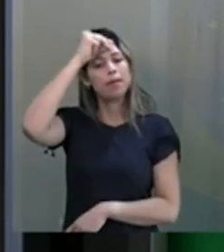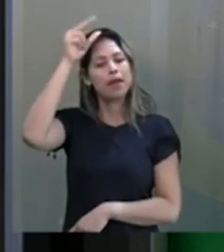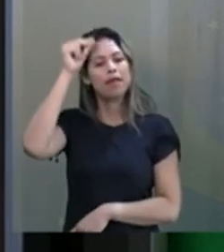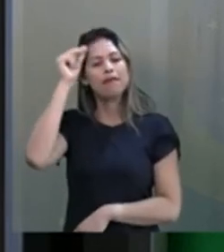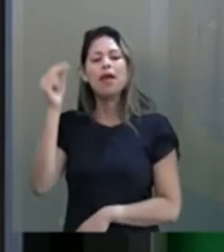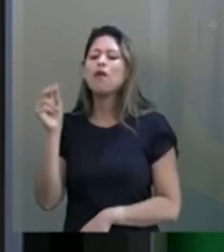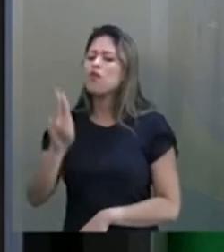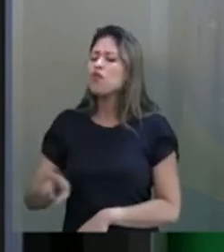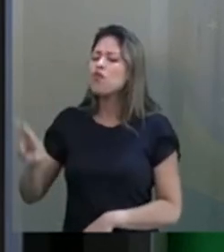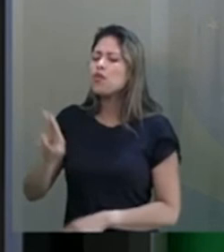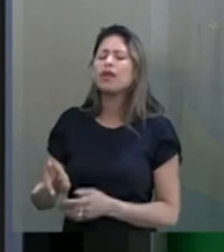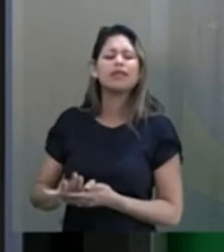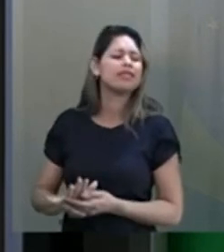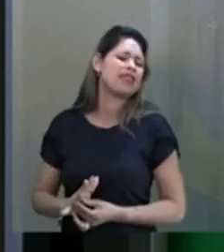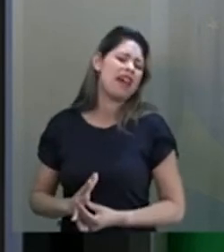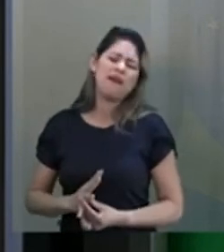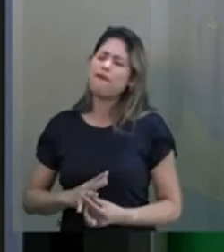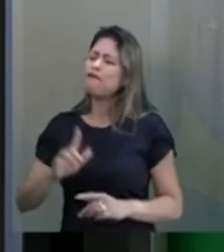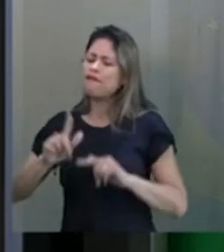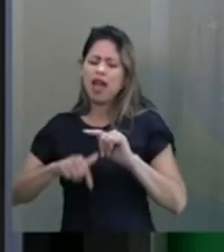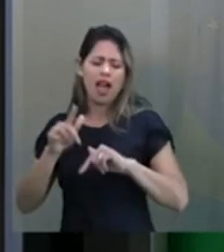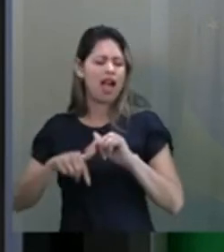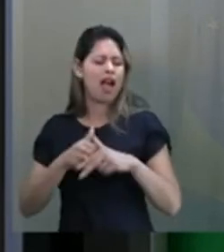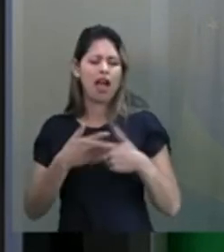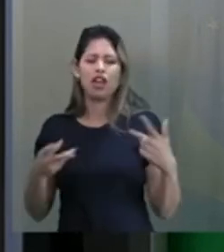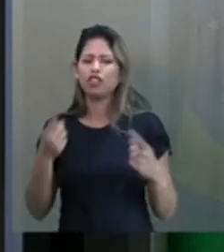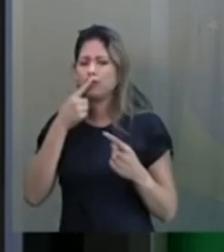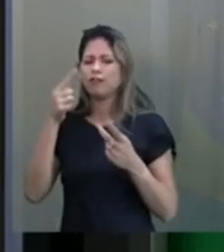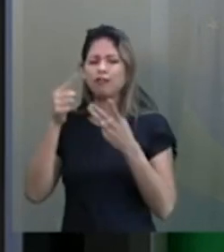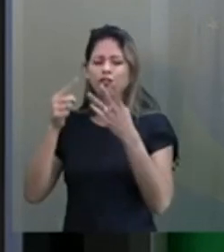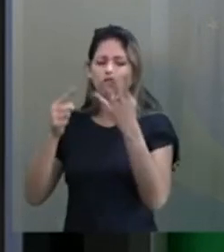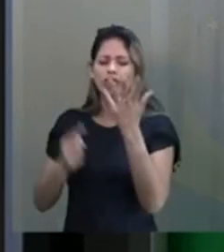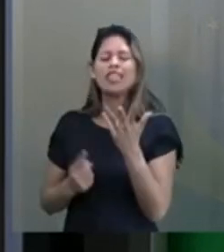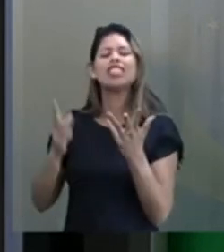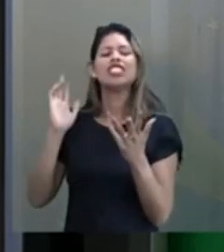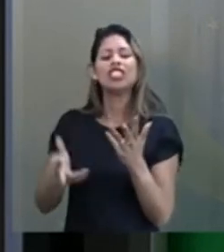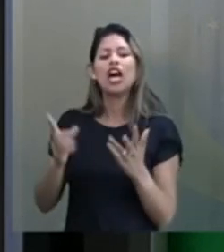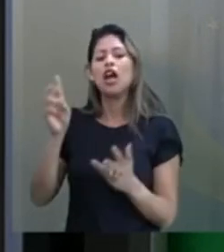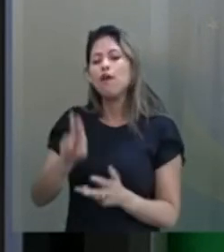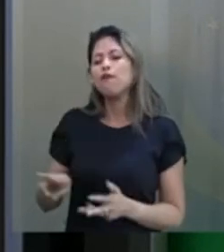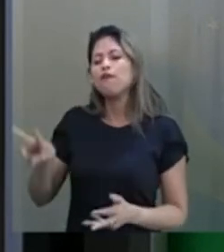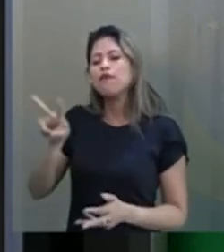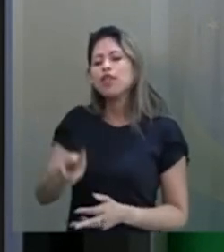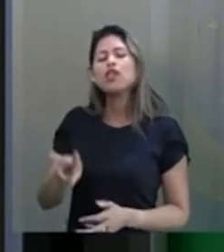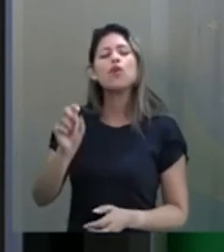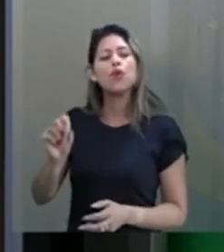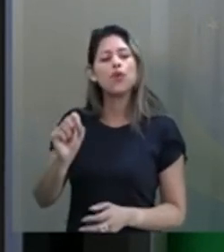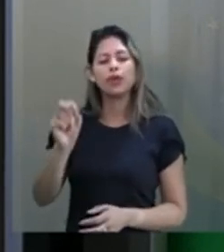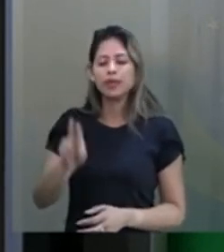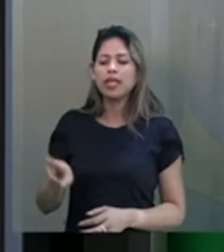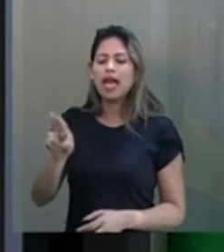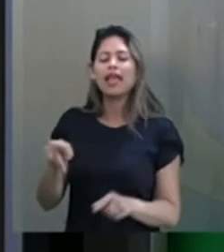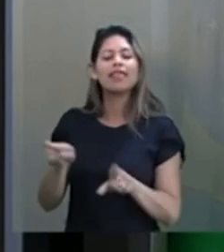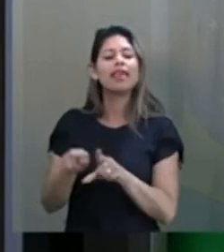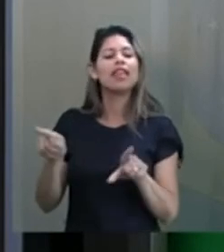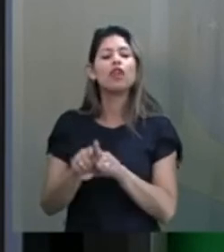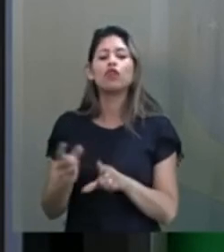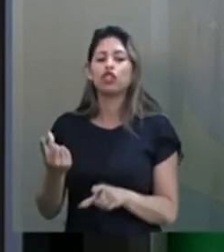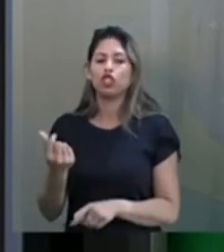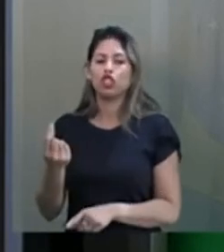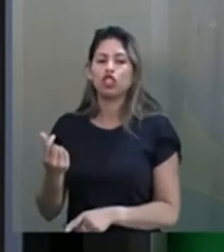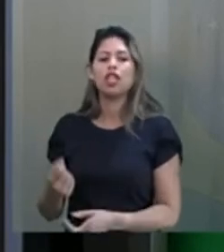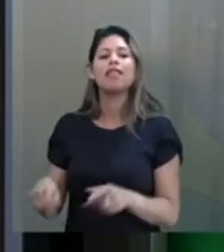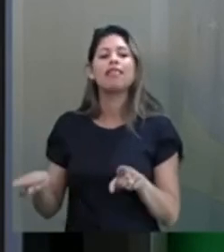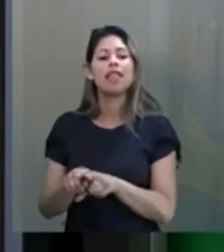vai ser utilizado, enfim, das diversas maneiras que nós já vimos ser utilizadas, tanto o dinheiro do recurso do fundo eleitoral como do fundo